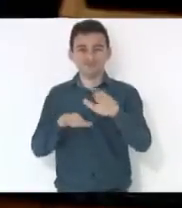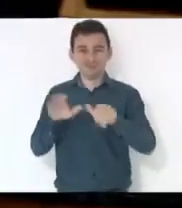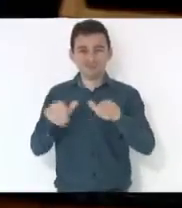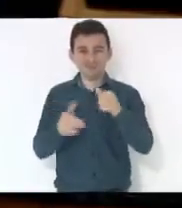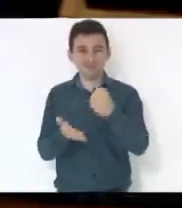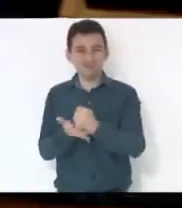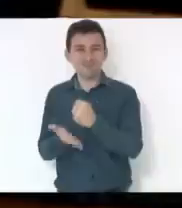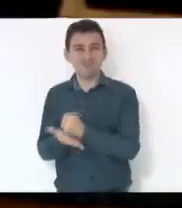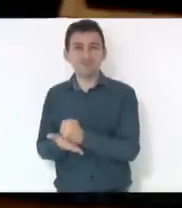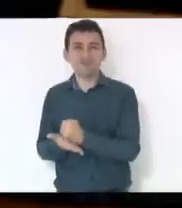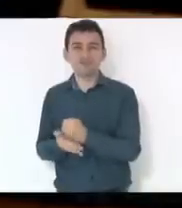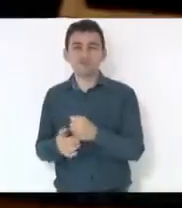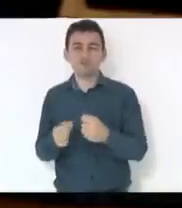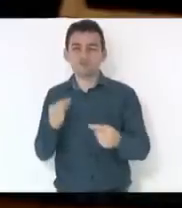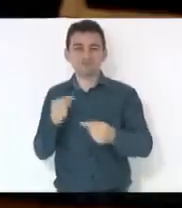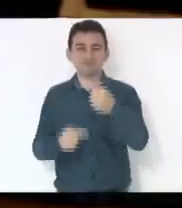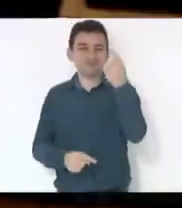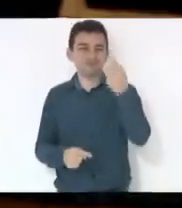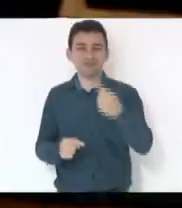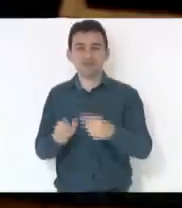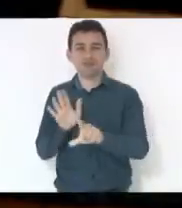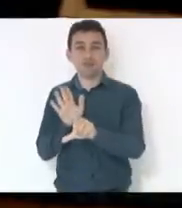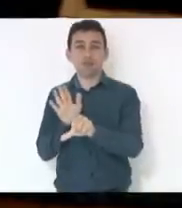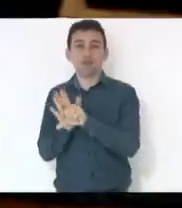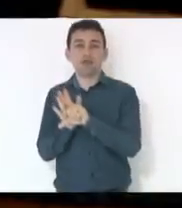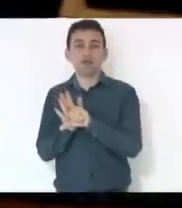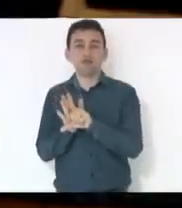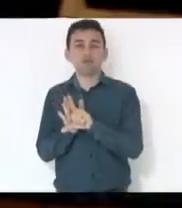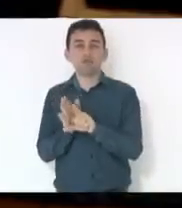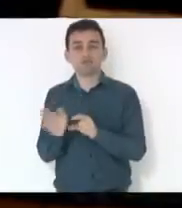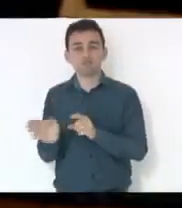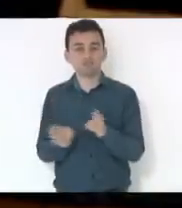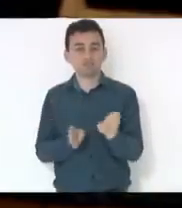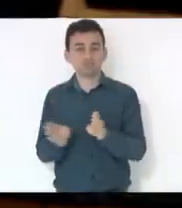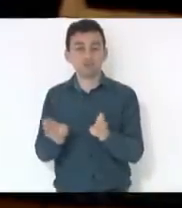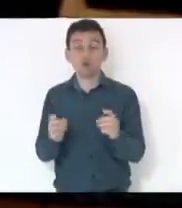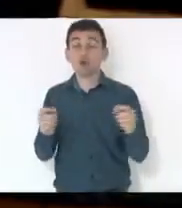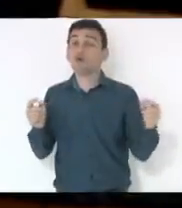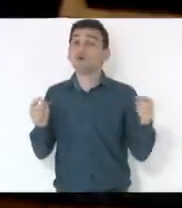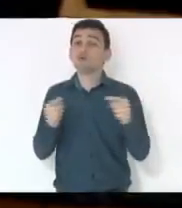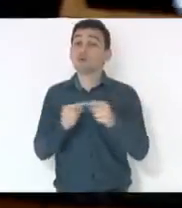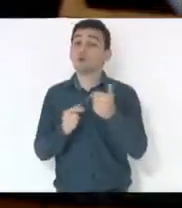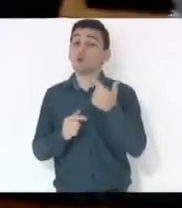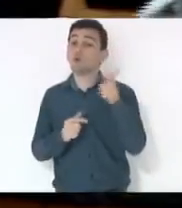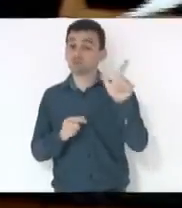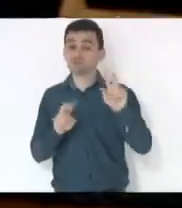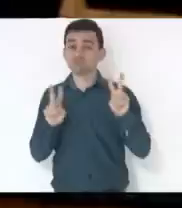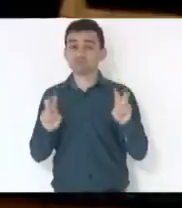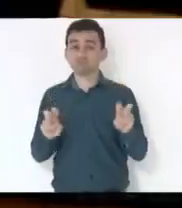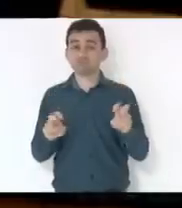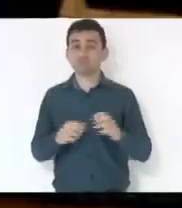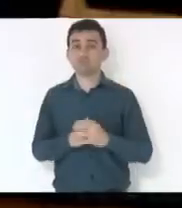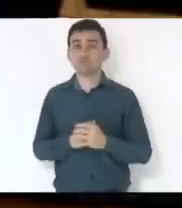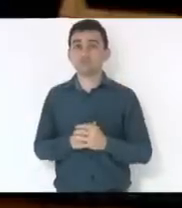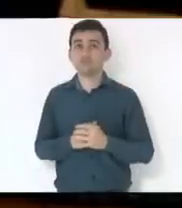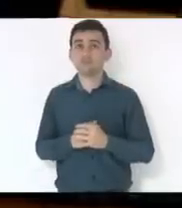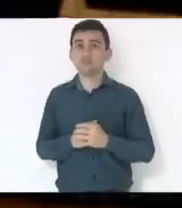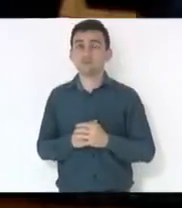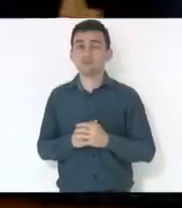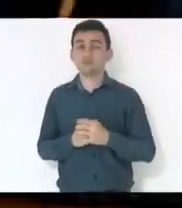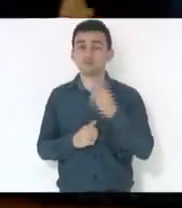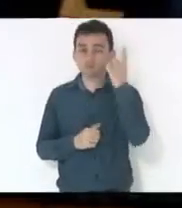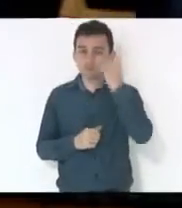nós não estamos tratando de lei de licitação aqui, nós estamos tratando de outra questão. O deputado Sareta